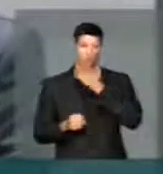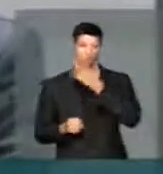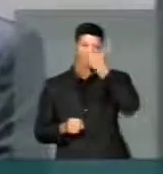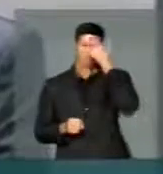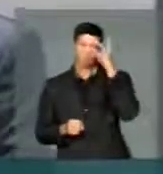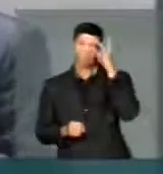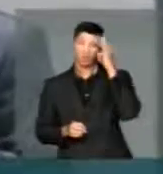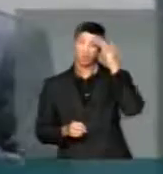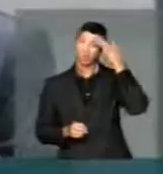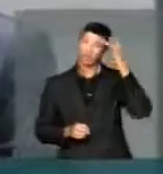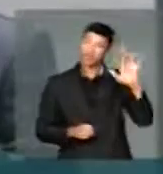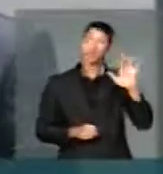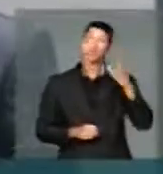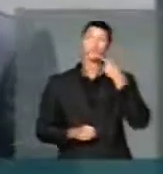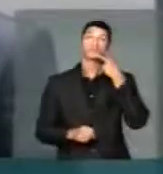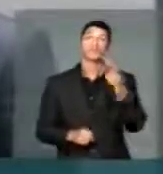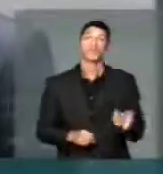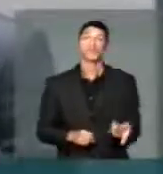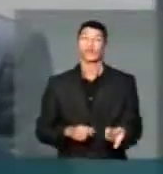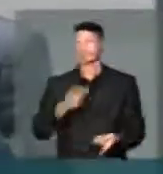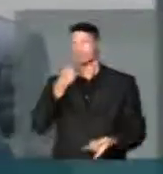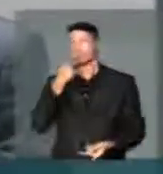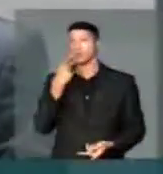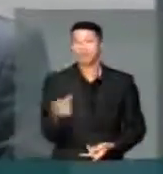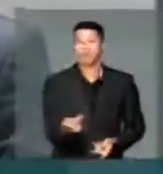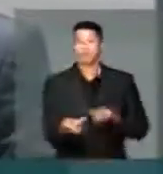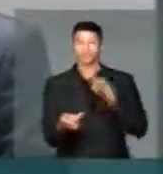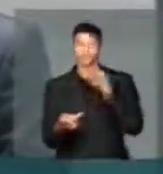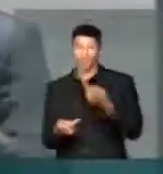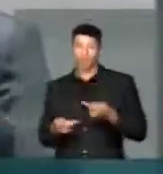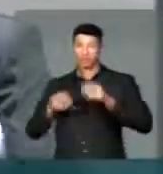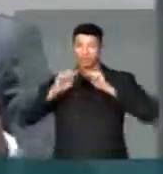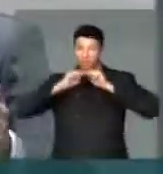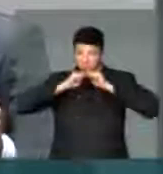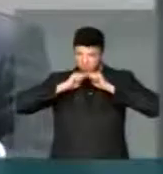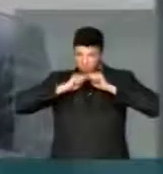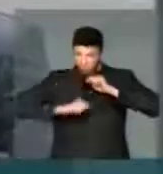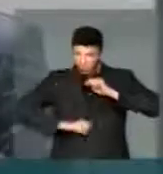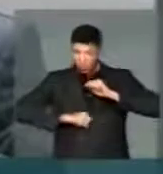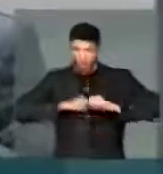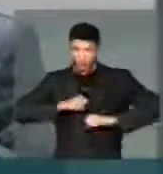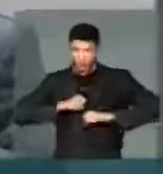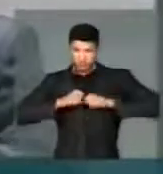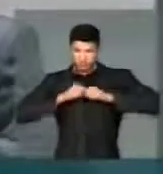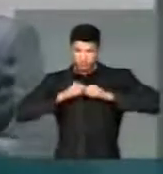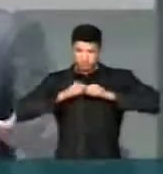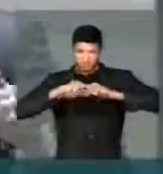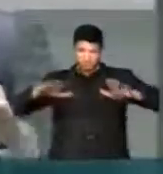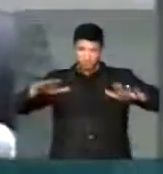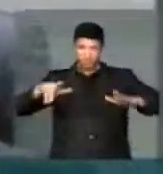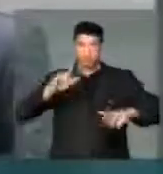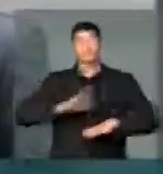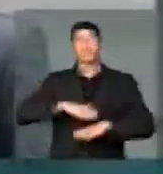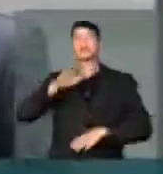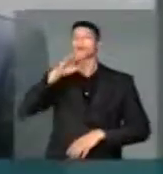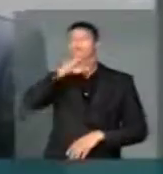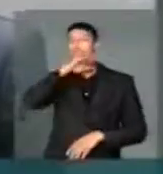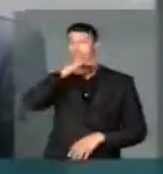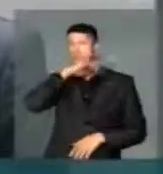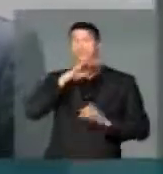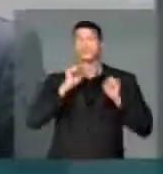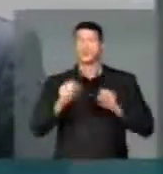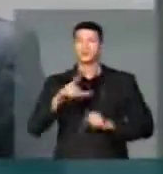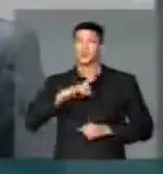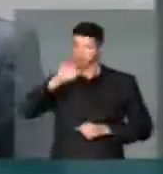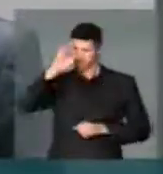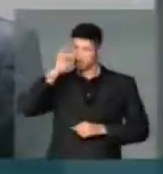aquelas pessoas que não sabem o que estão falando e disseminam ódio, disseminam nas redes sociais aquilo de mais ruim que pode ter